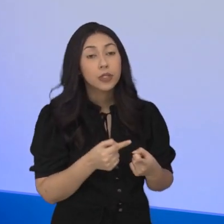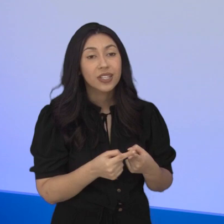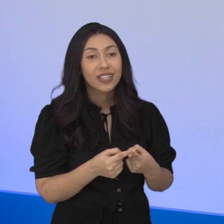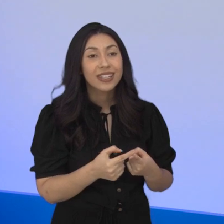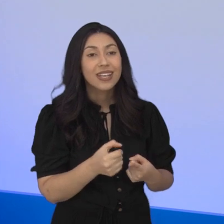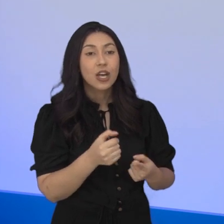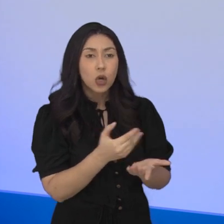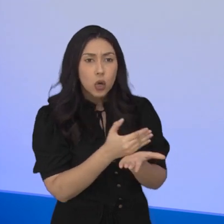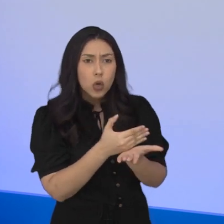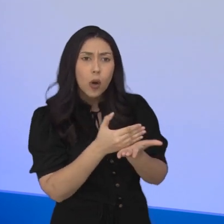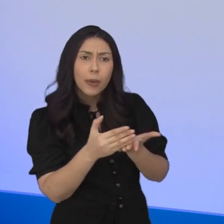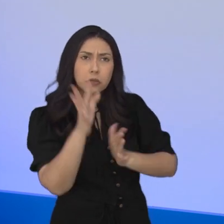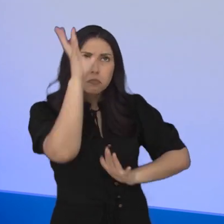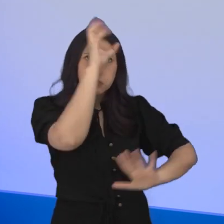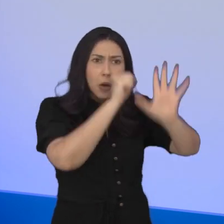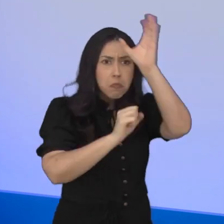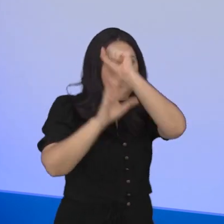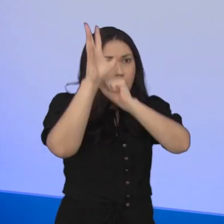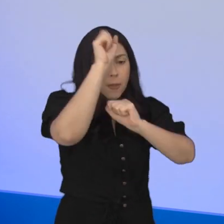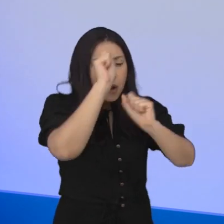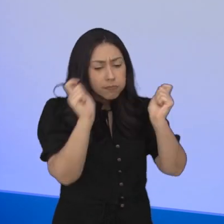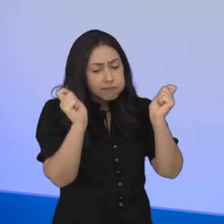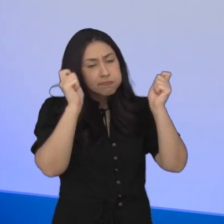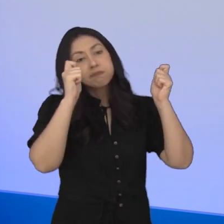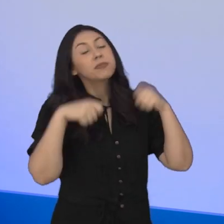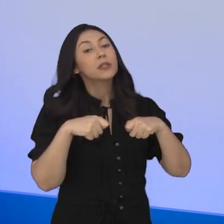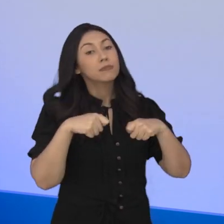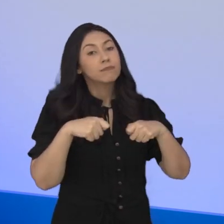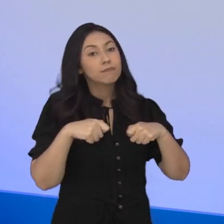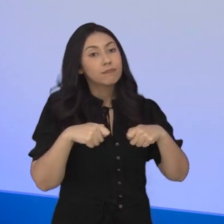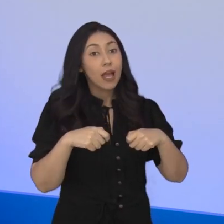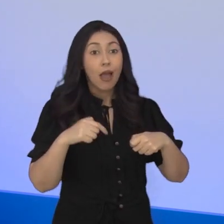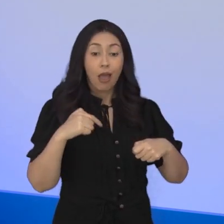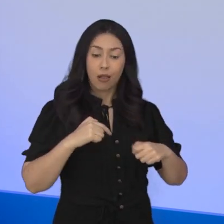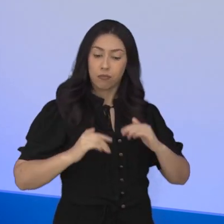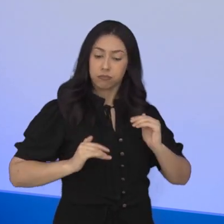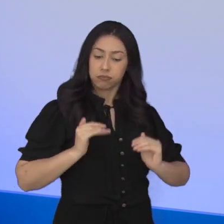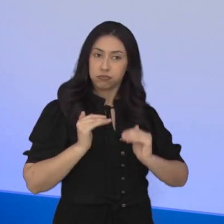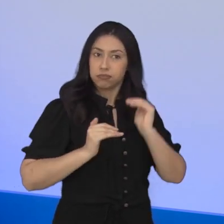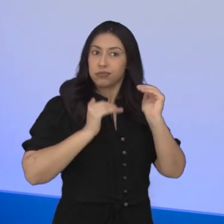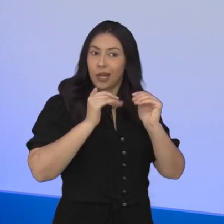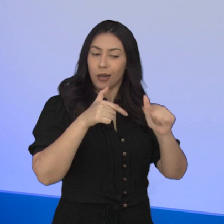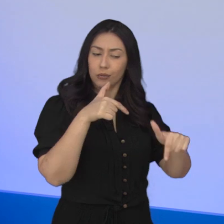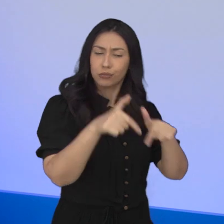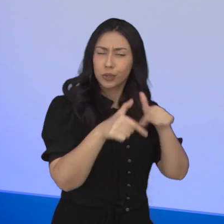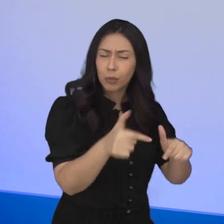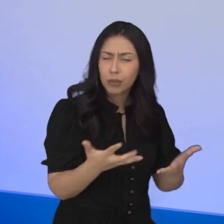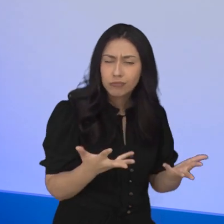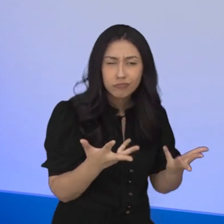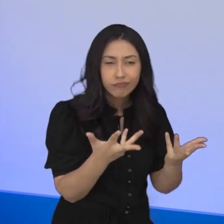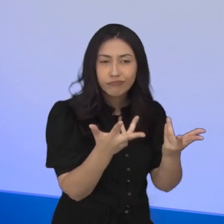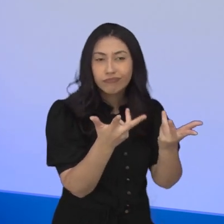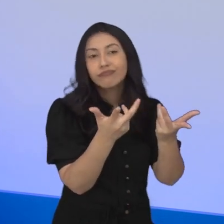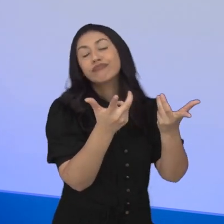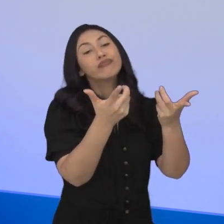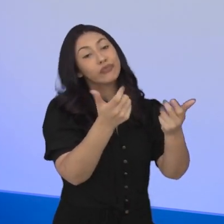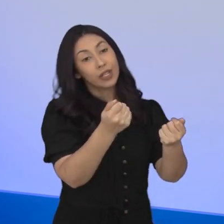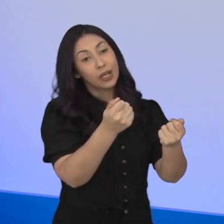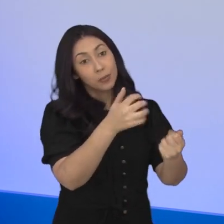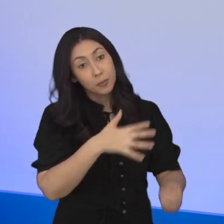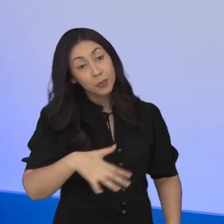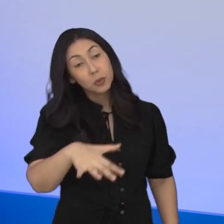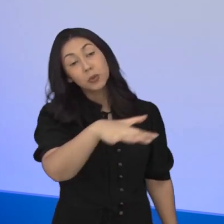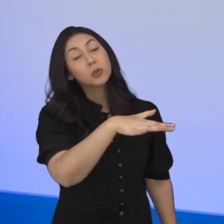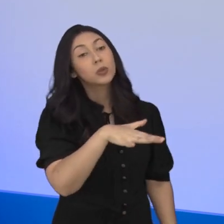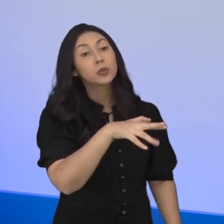partir do momento que ele começa a se qualificar, ele começa a aumentar o status dele e a prestar um serviço ainda mais qualificado para o órgão